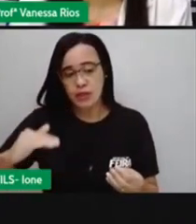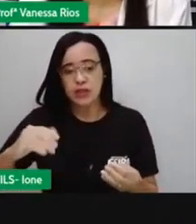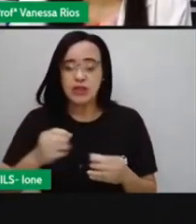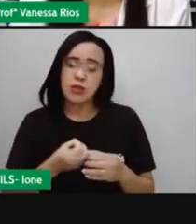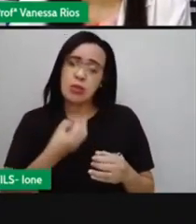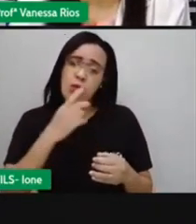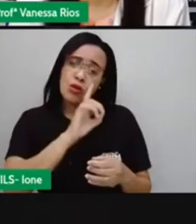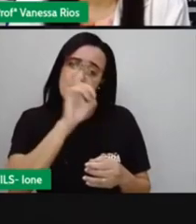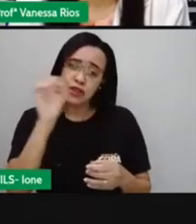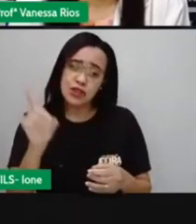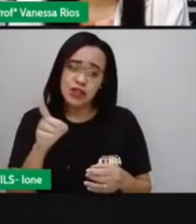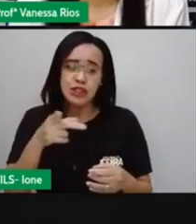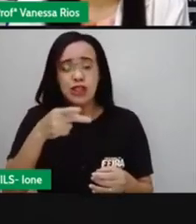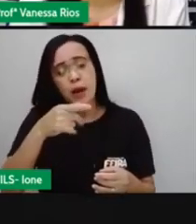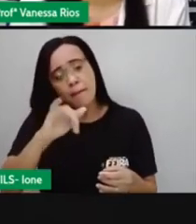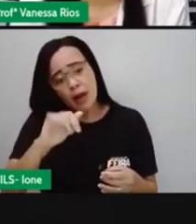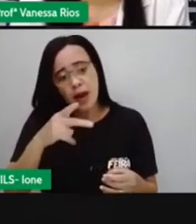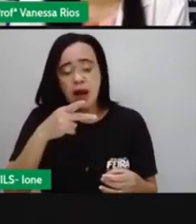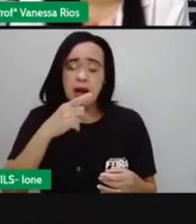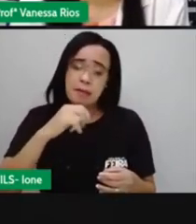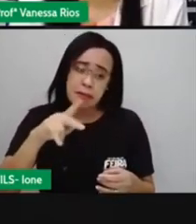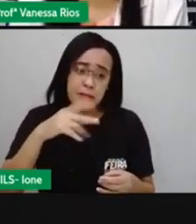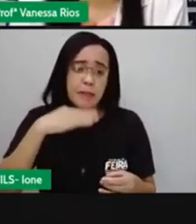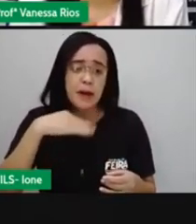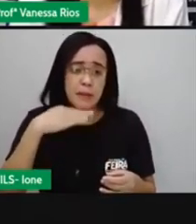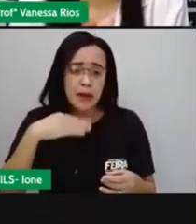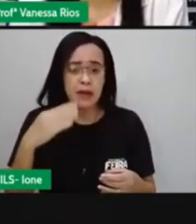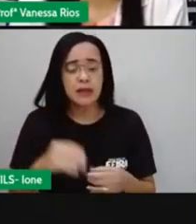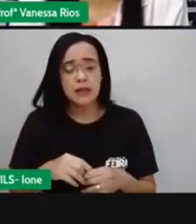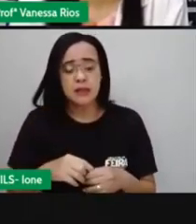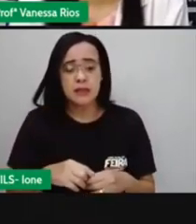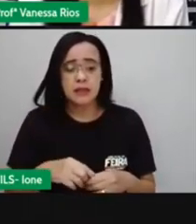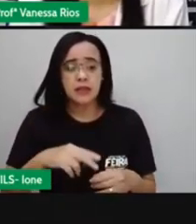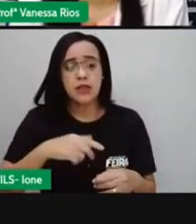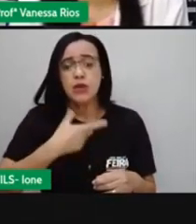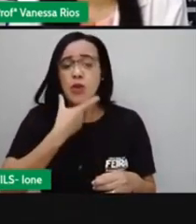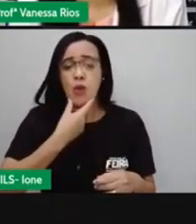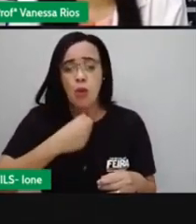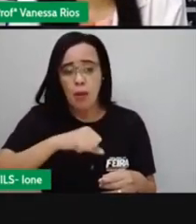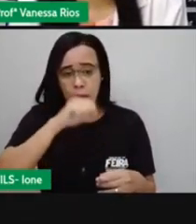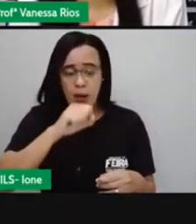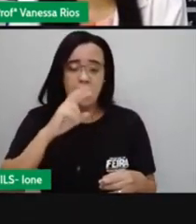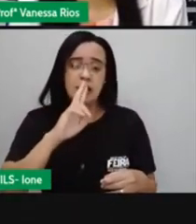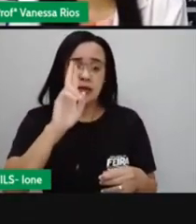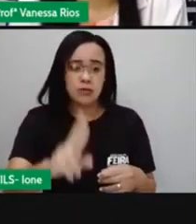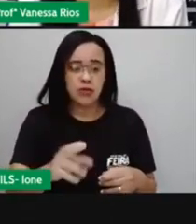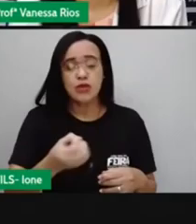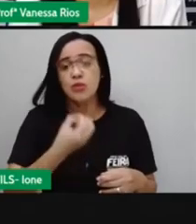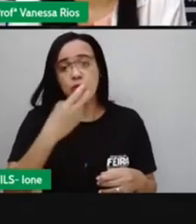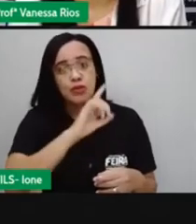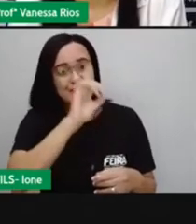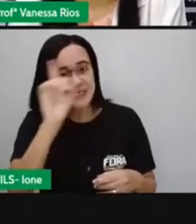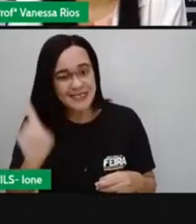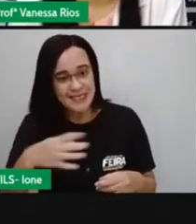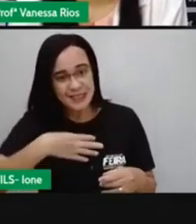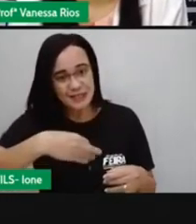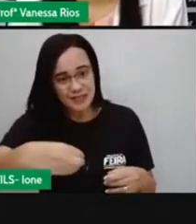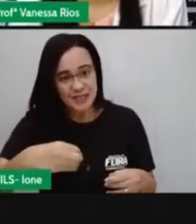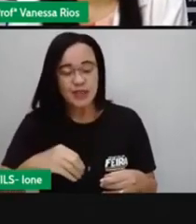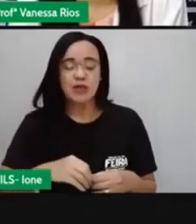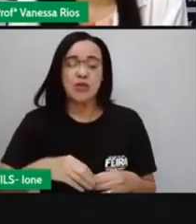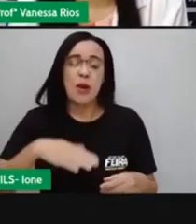pai. E bom dia, mãe. O pai responde, Bom dia, filho. E a mãe,